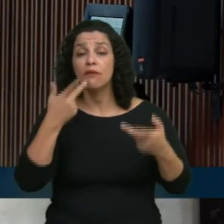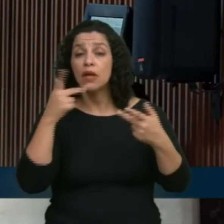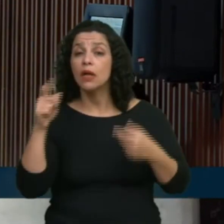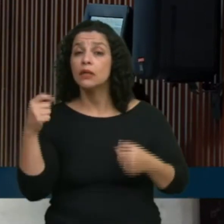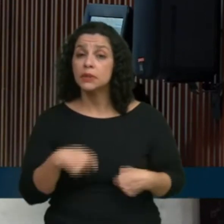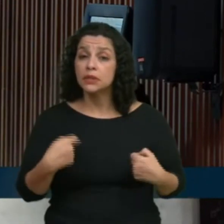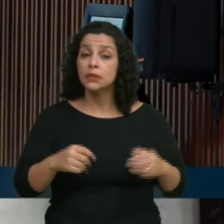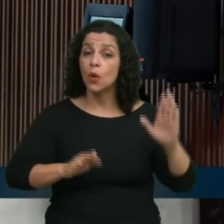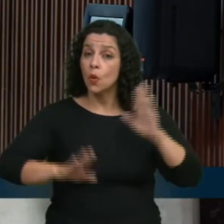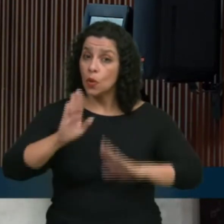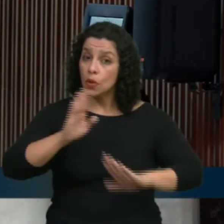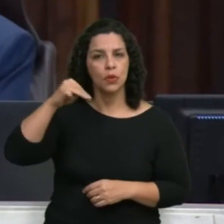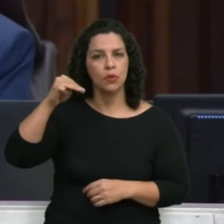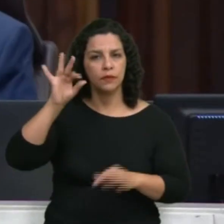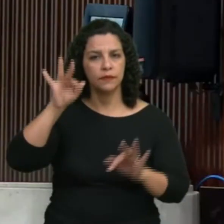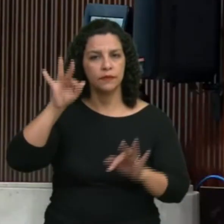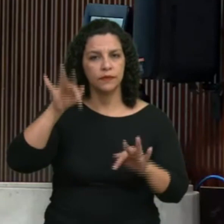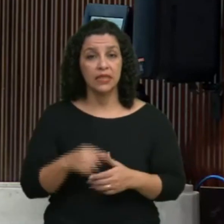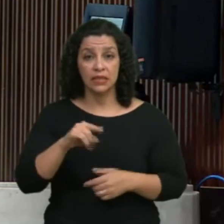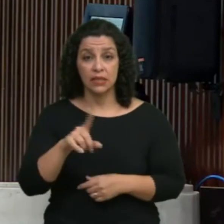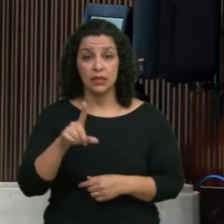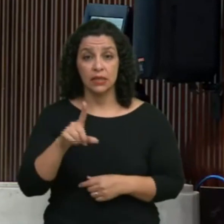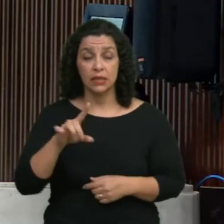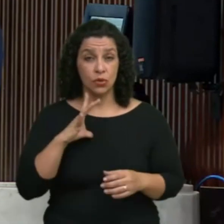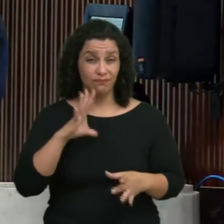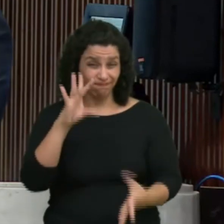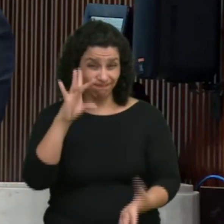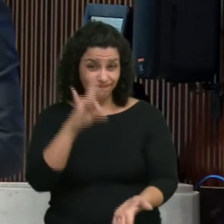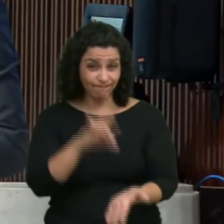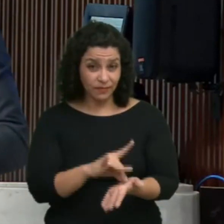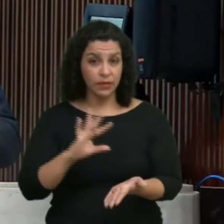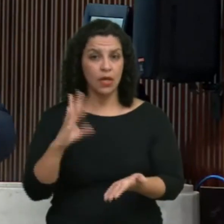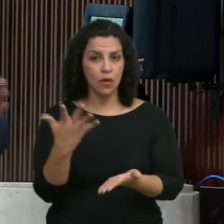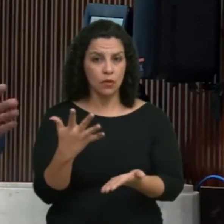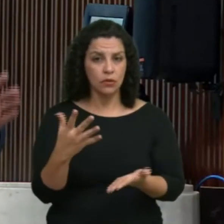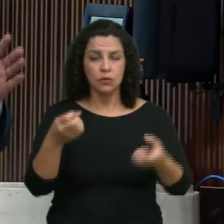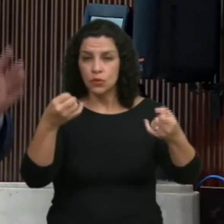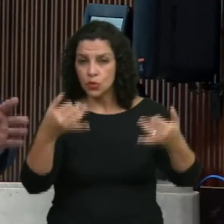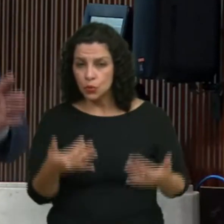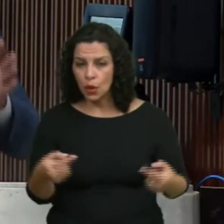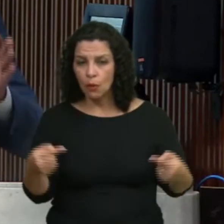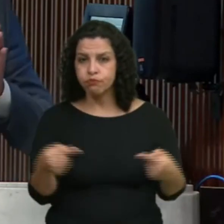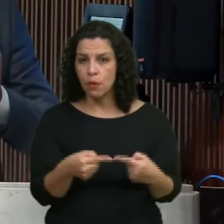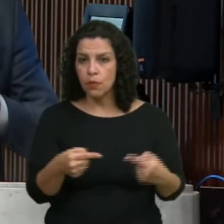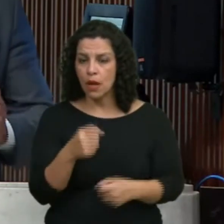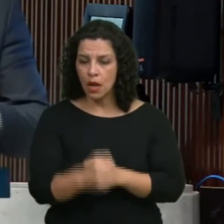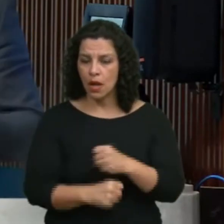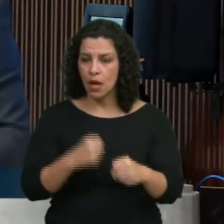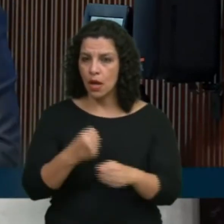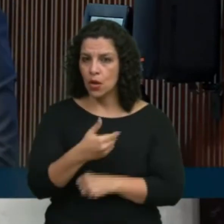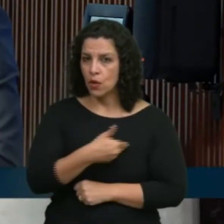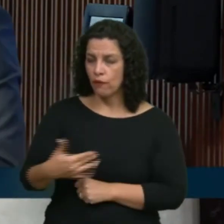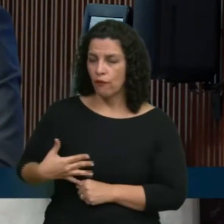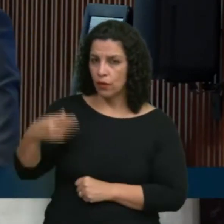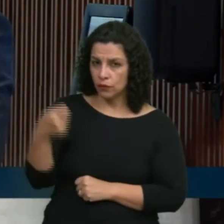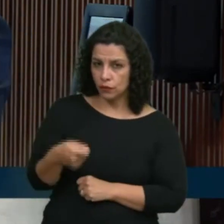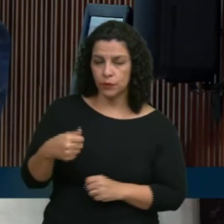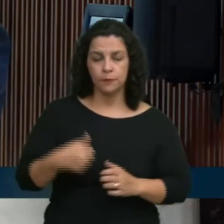com cuidado. Se tudo concretizar com o que foi feito por esse ano do governo Ratinho,